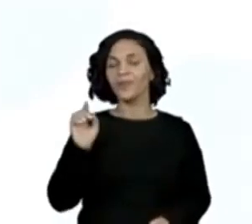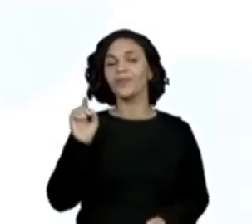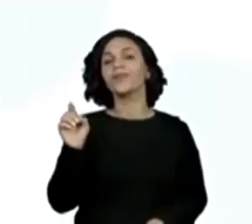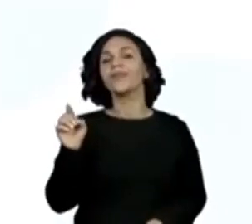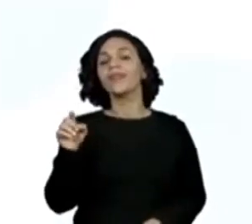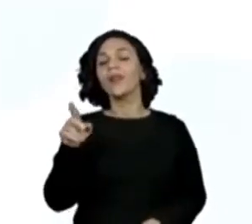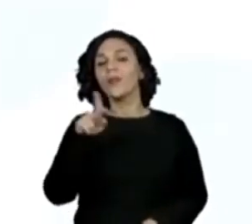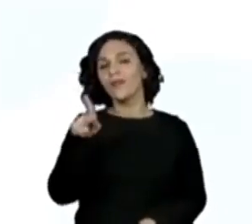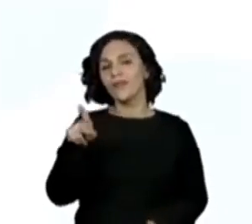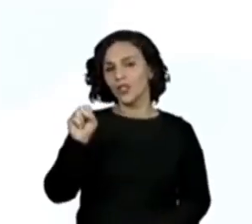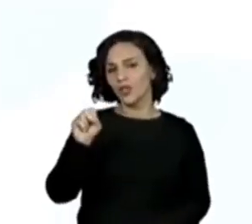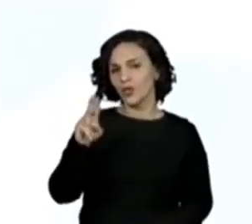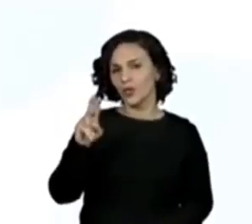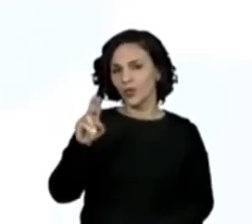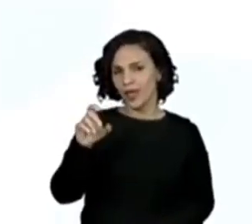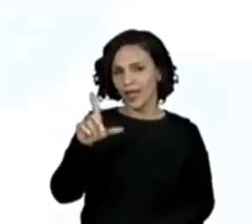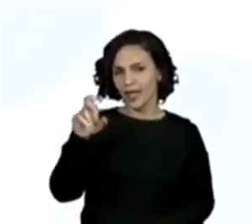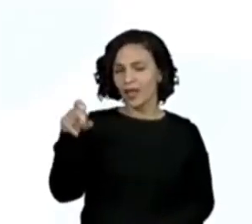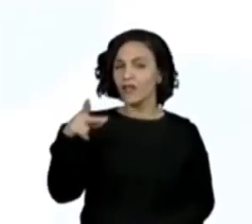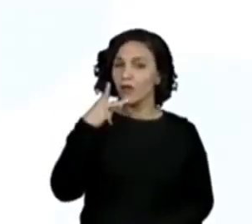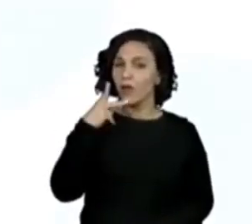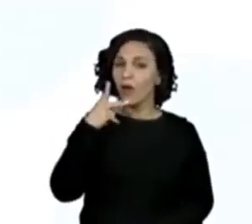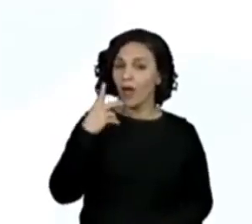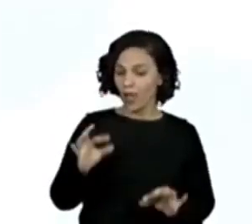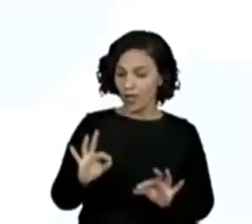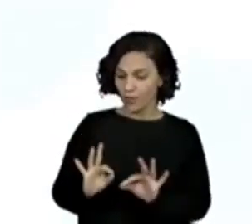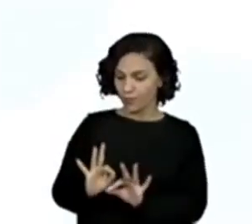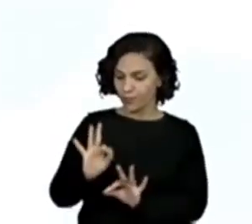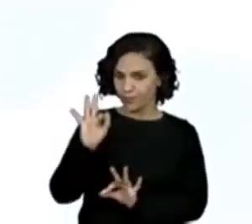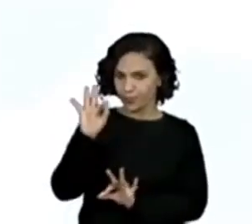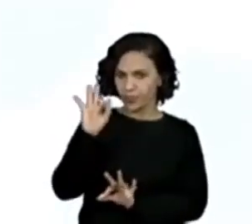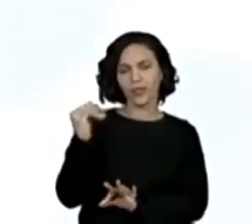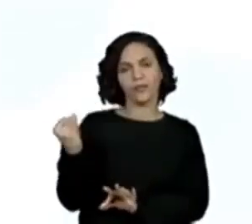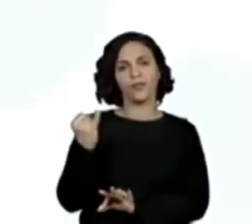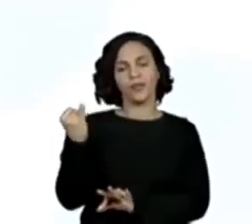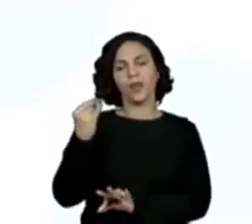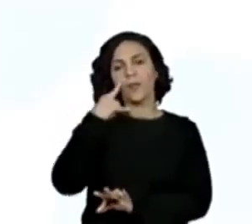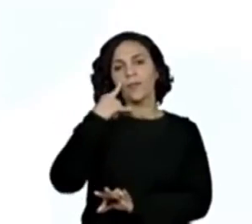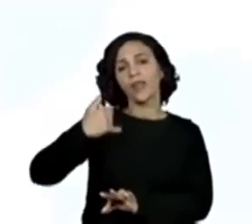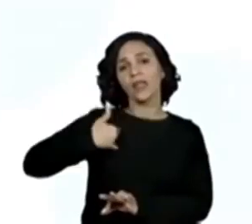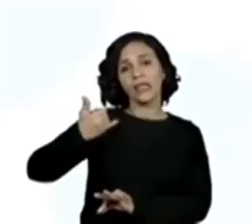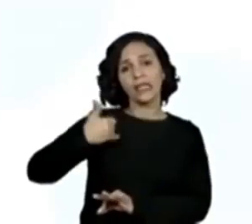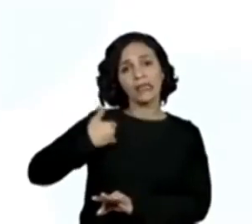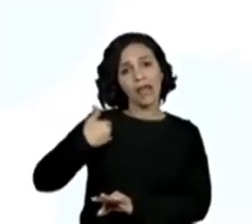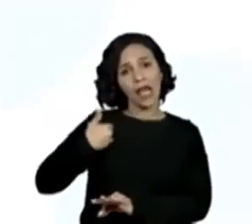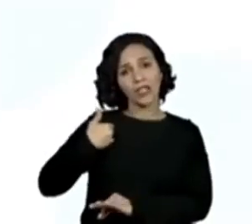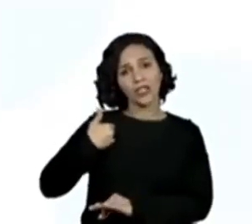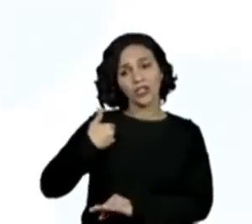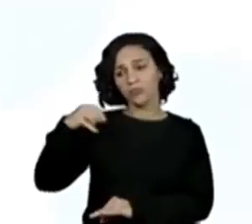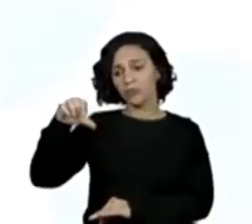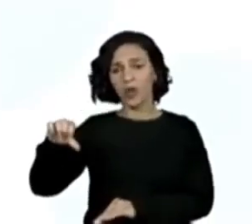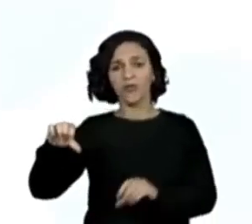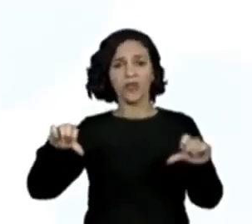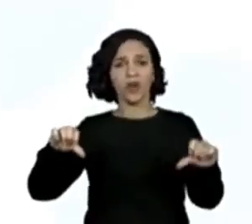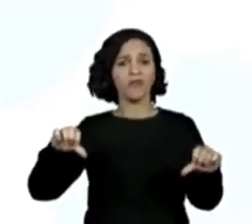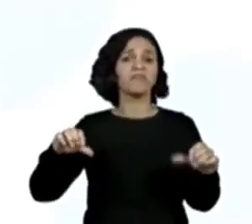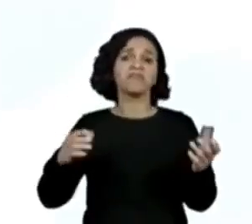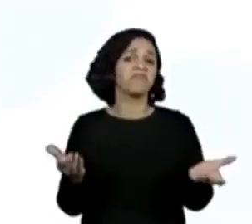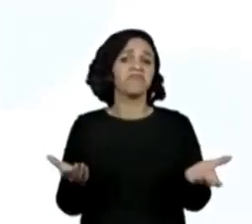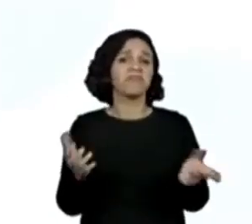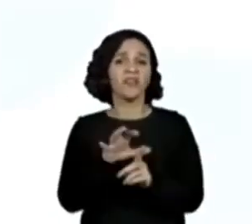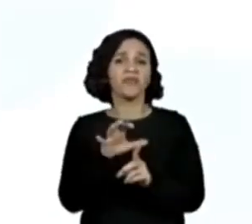crianças são importantes. Então, olha só. A idade delas é importante, professora Fran? Não. Não vai